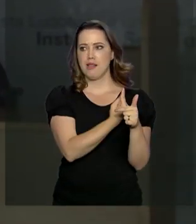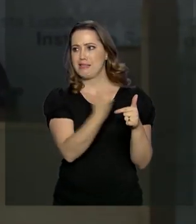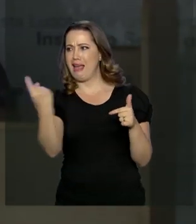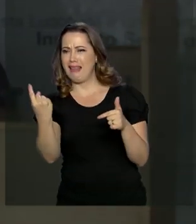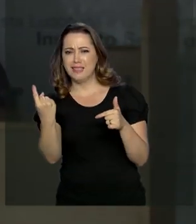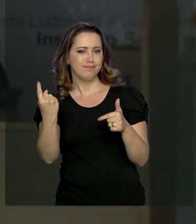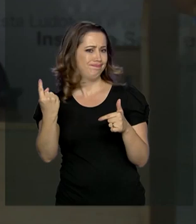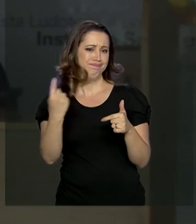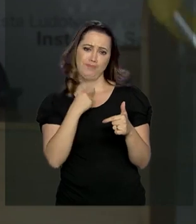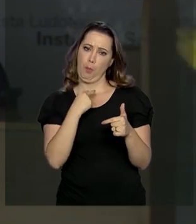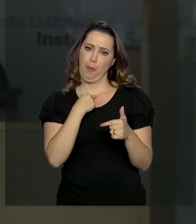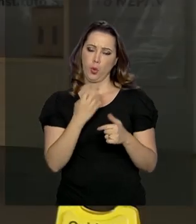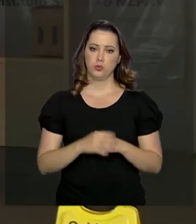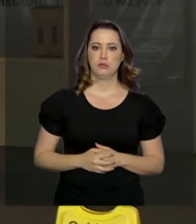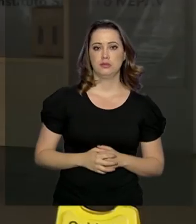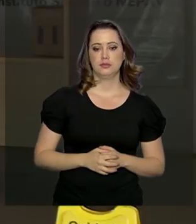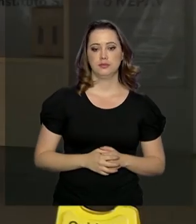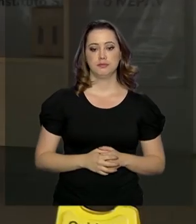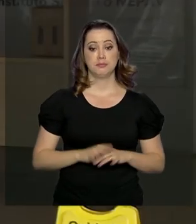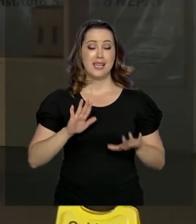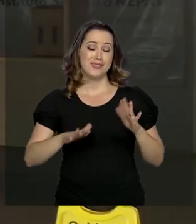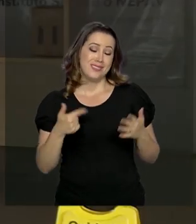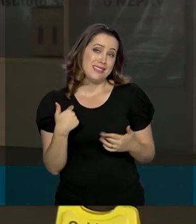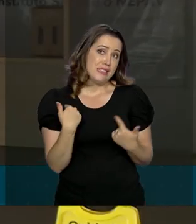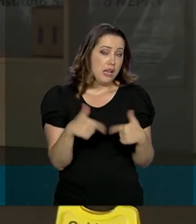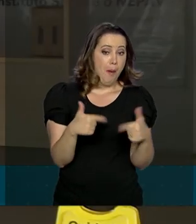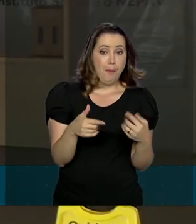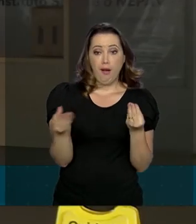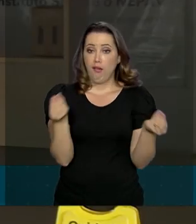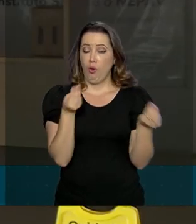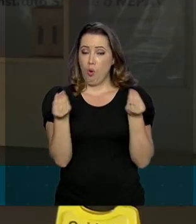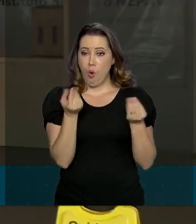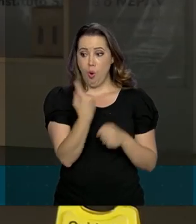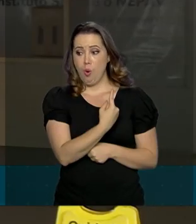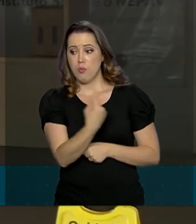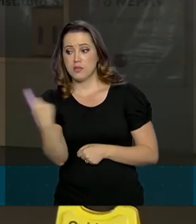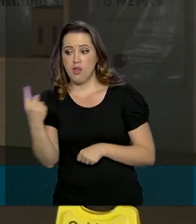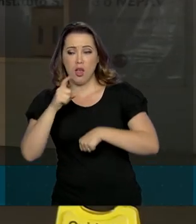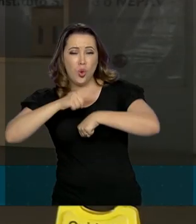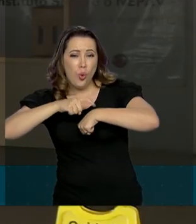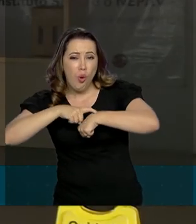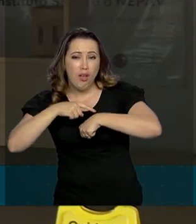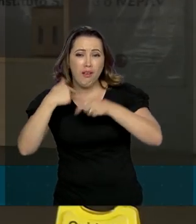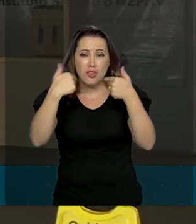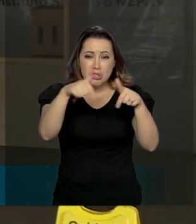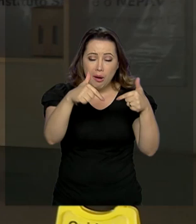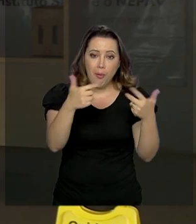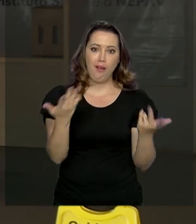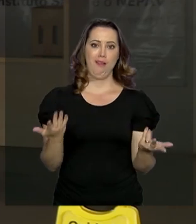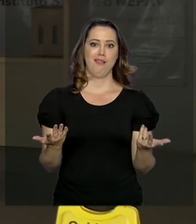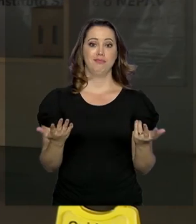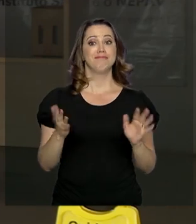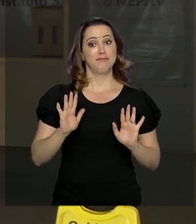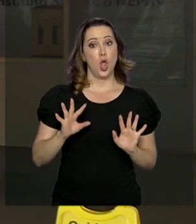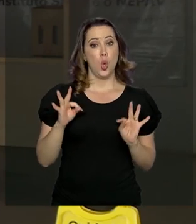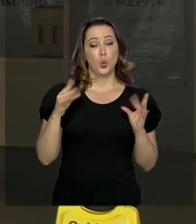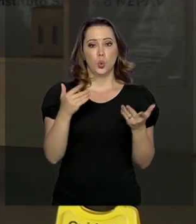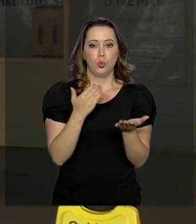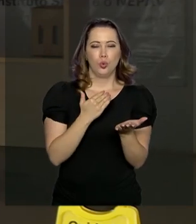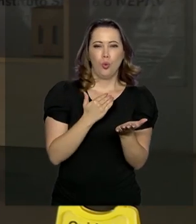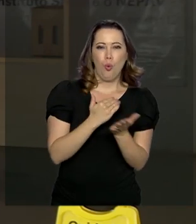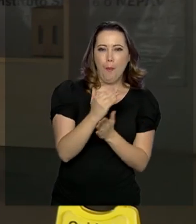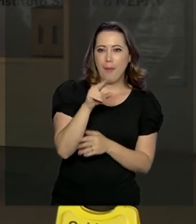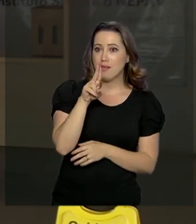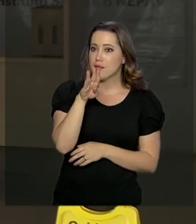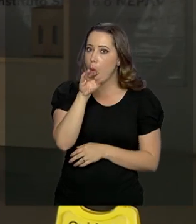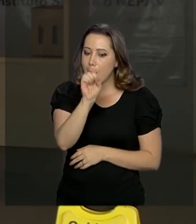para procurar atendimento. Às vezes a gente que trabalha não tem tempo de sair no horário de serviço para vir aqui fazer a consulta. E como tudo começa na